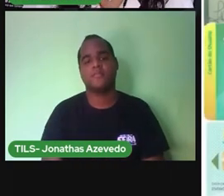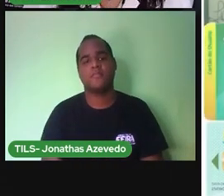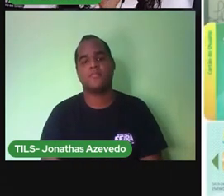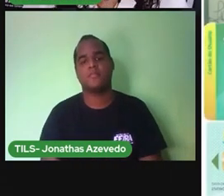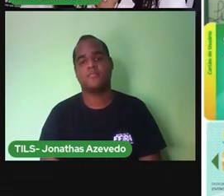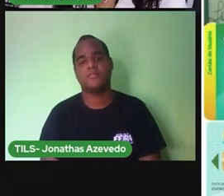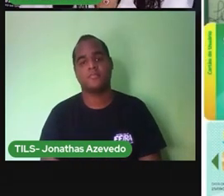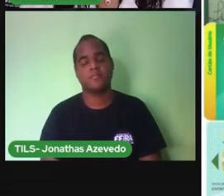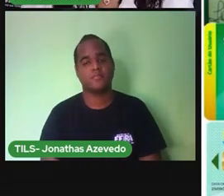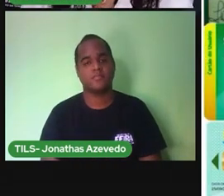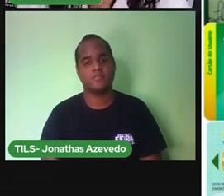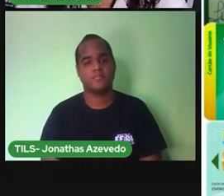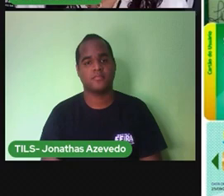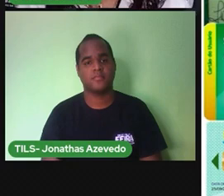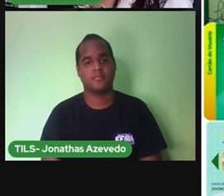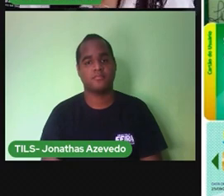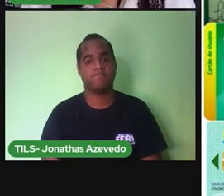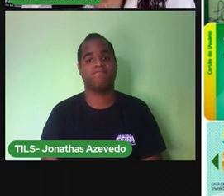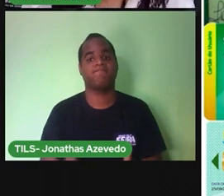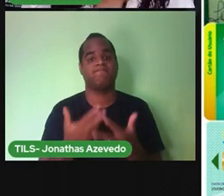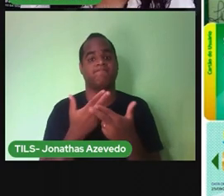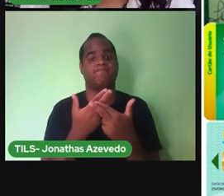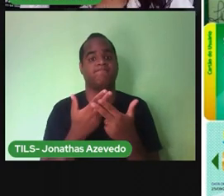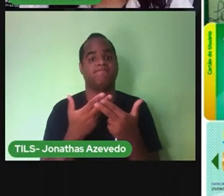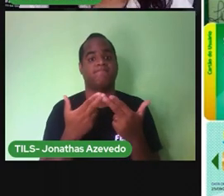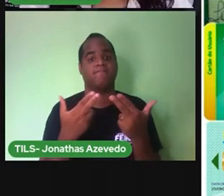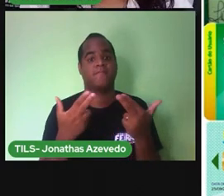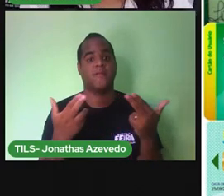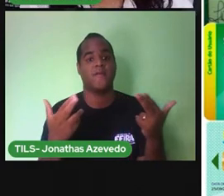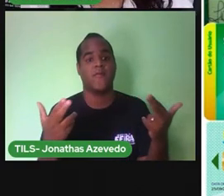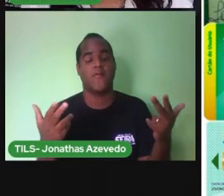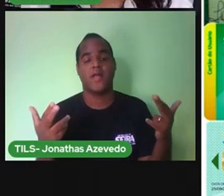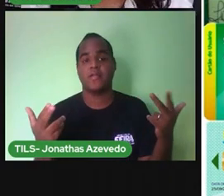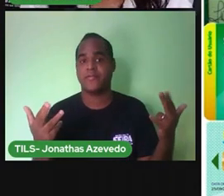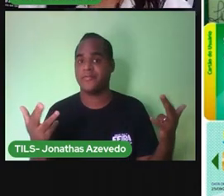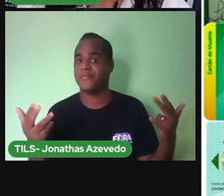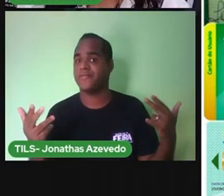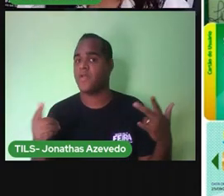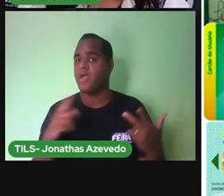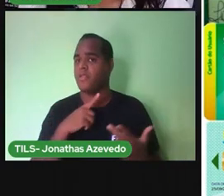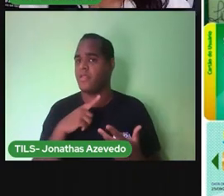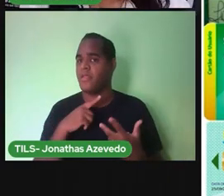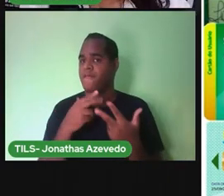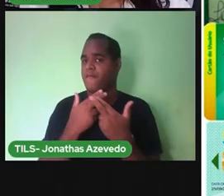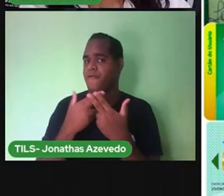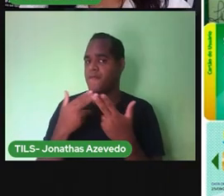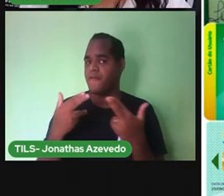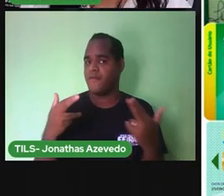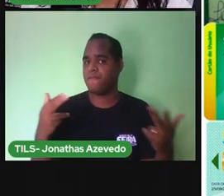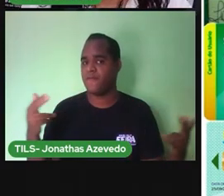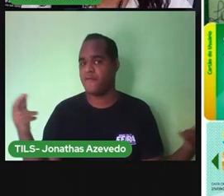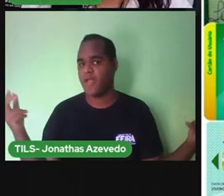Olha só quantos documentos oficiais a PRO trouxe hoje. vários documentos.